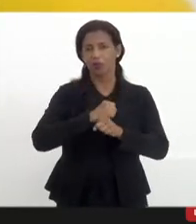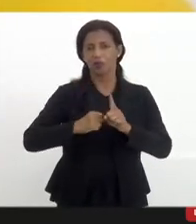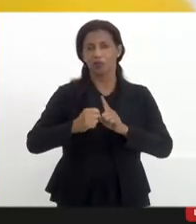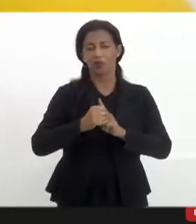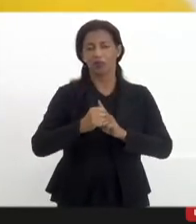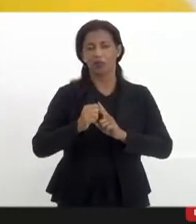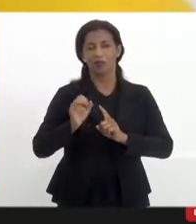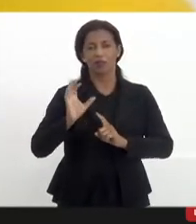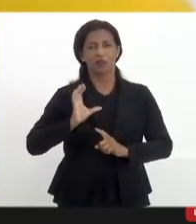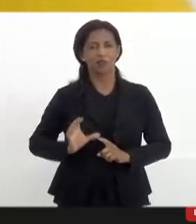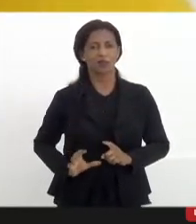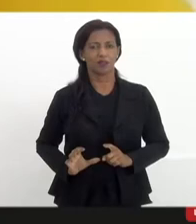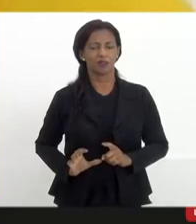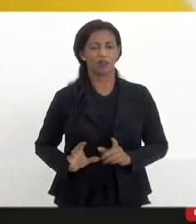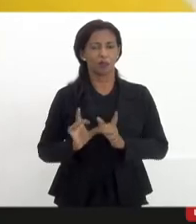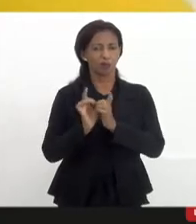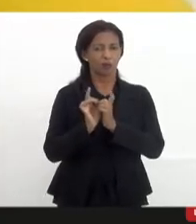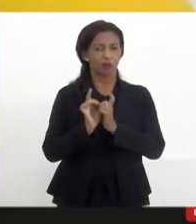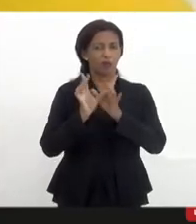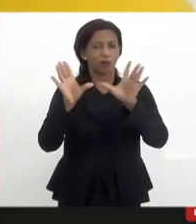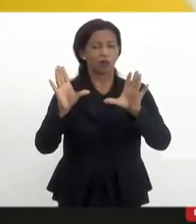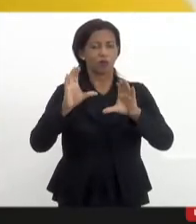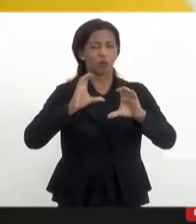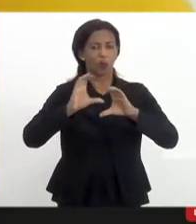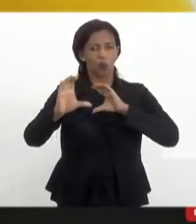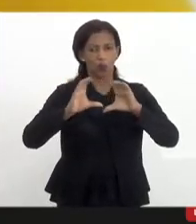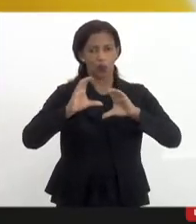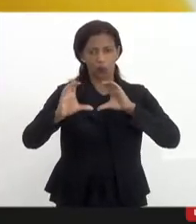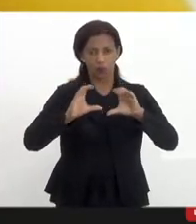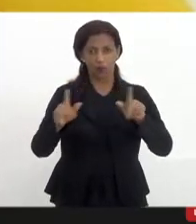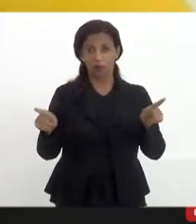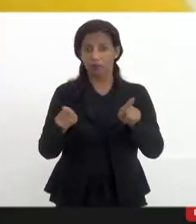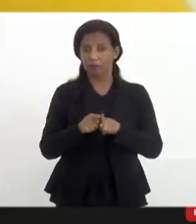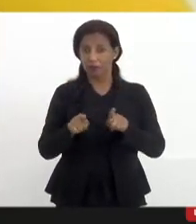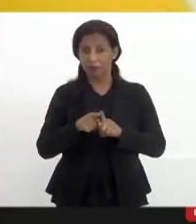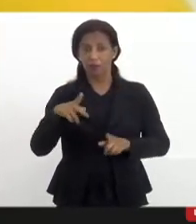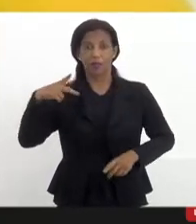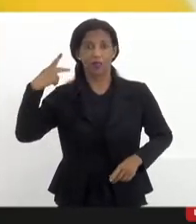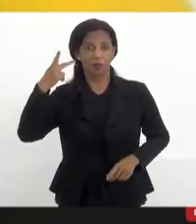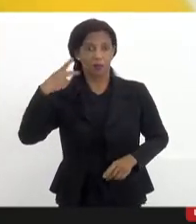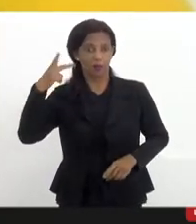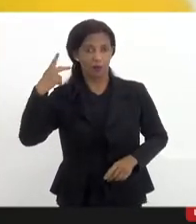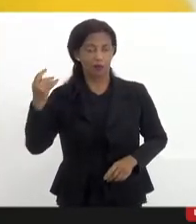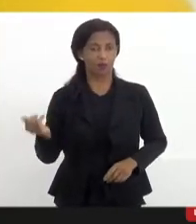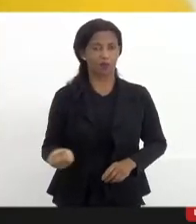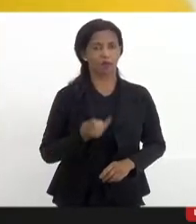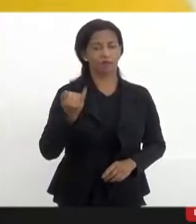organizada para democratizar a comunicação e democratizar também o parlamento que é muito importante.